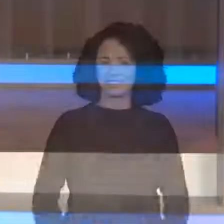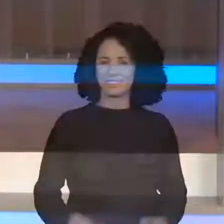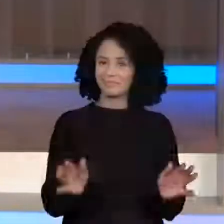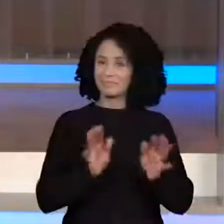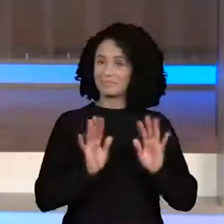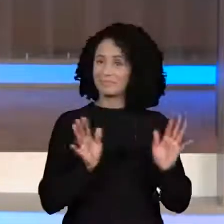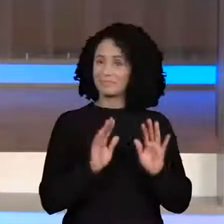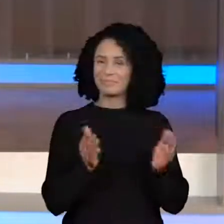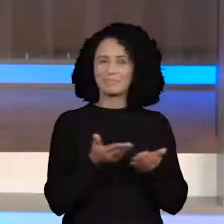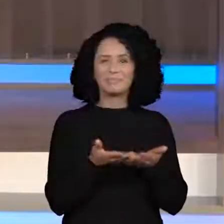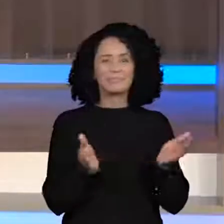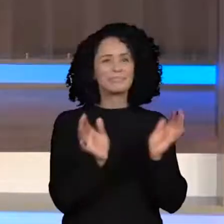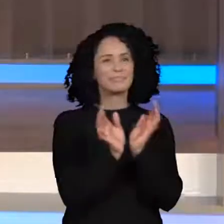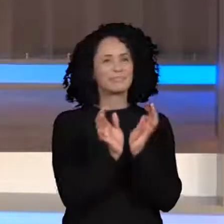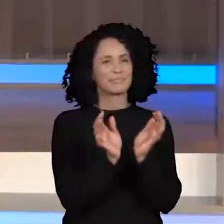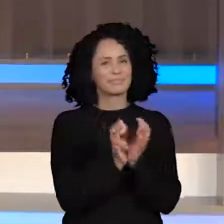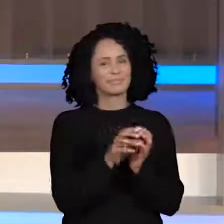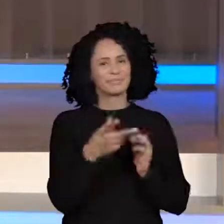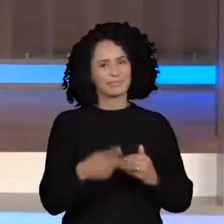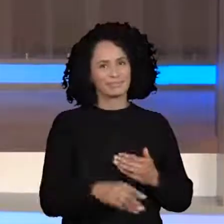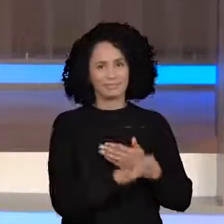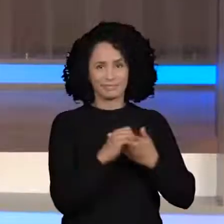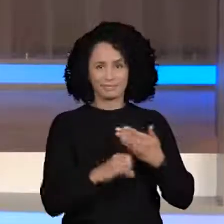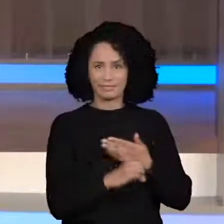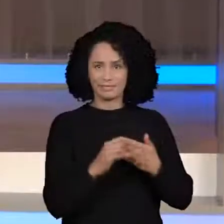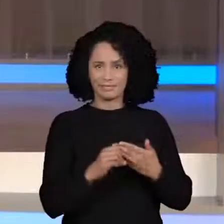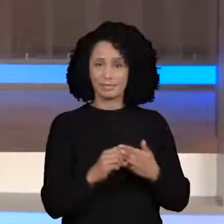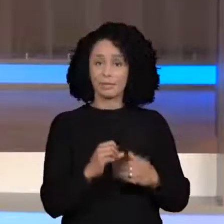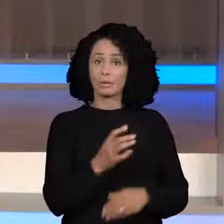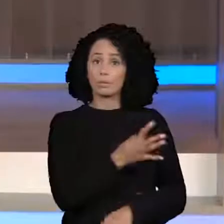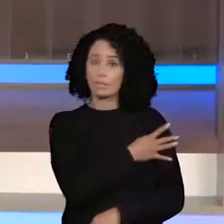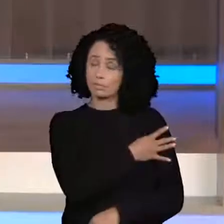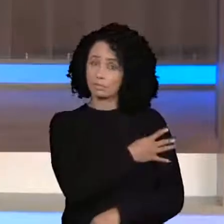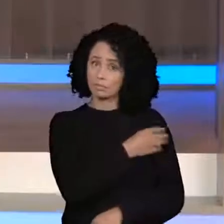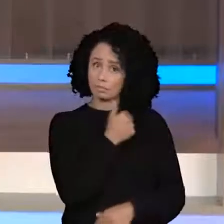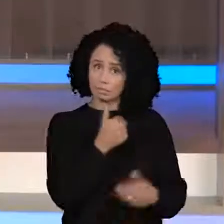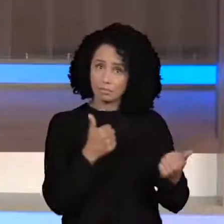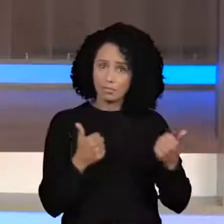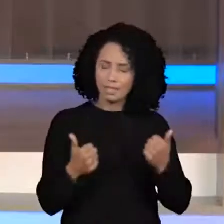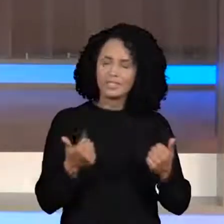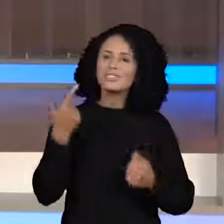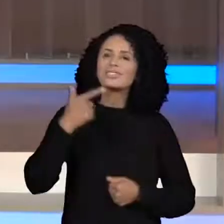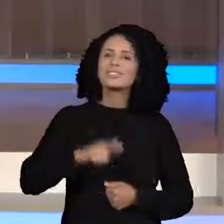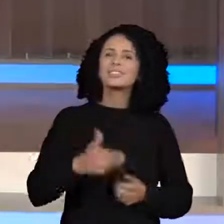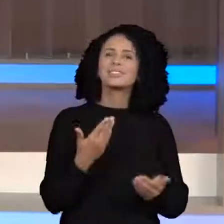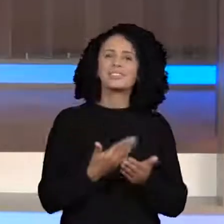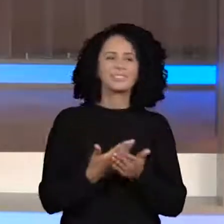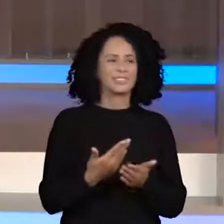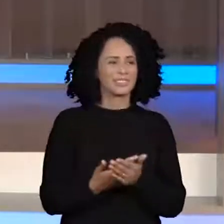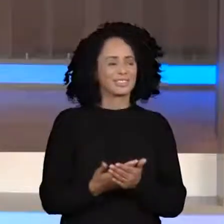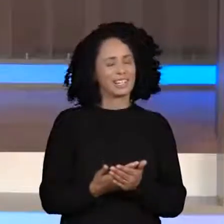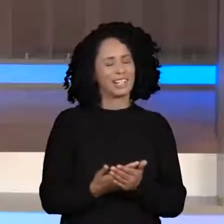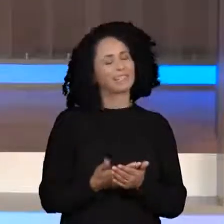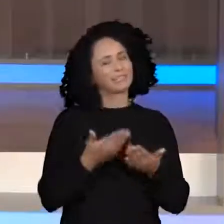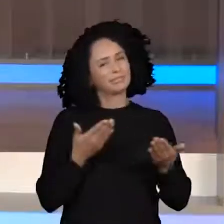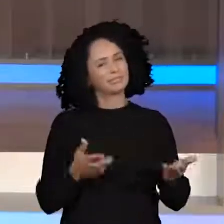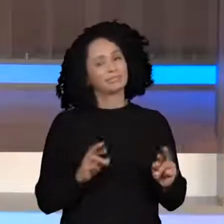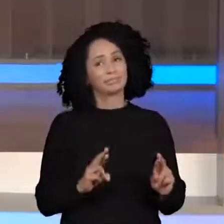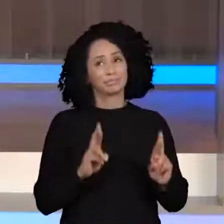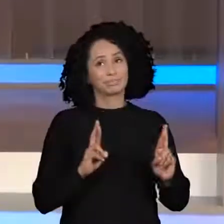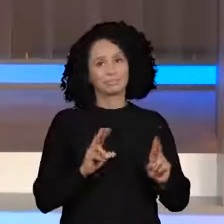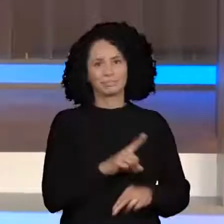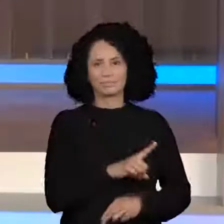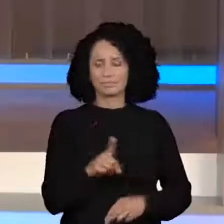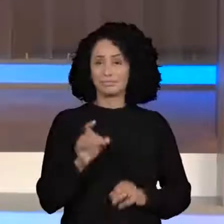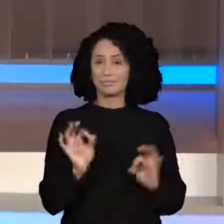Olá galerinha aqui do Centro de Mídia do quarto ano, vamos começar mais uma super aula e eu espero que você assista esse vídeo